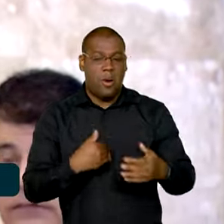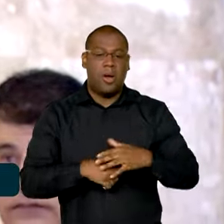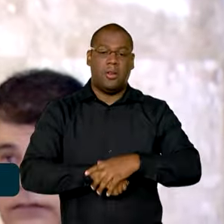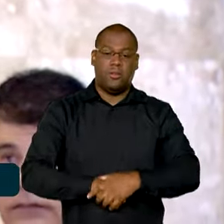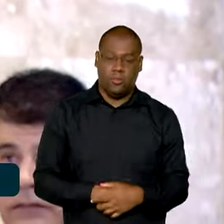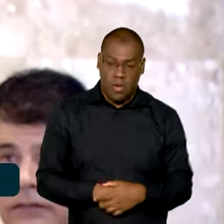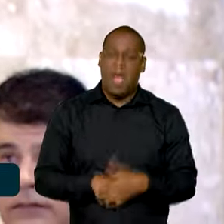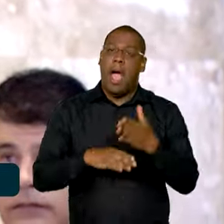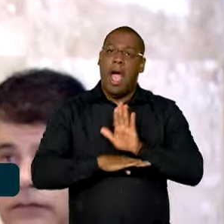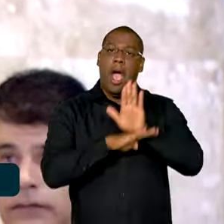em todos os estados.